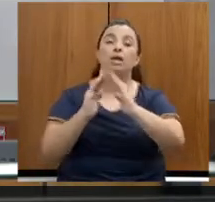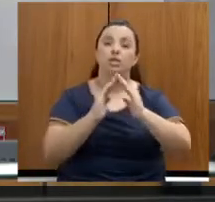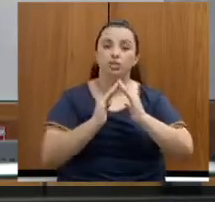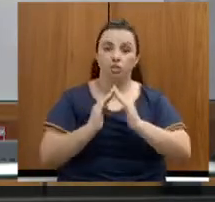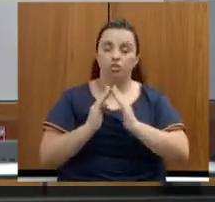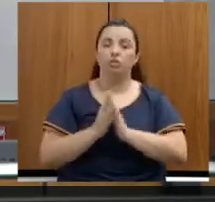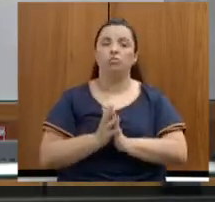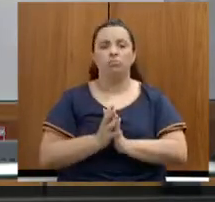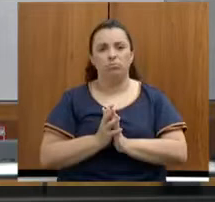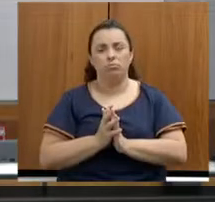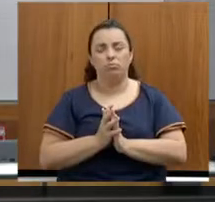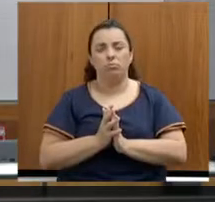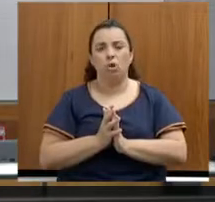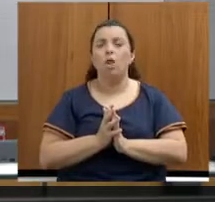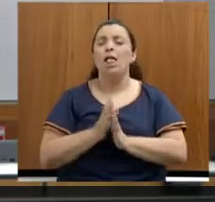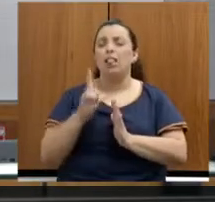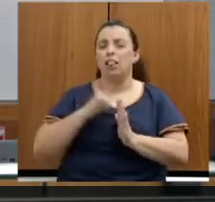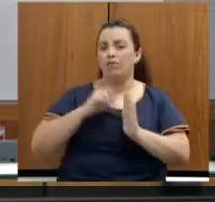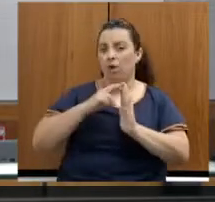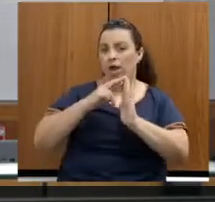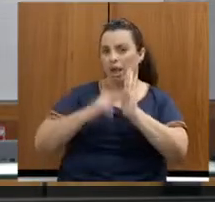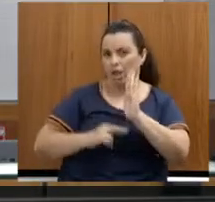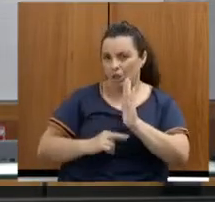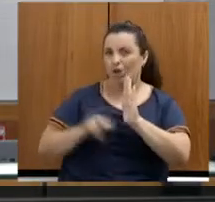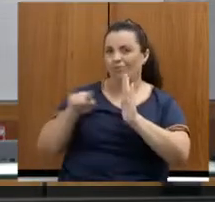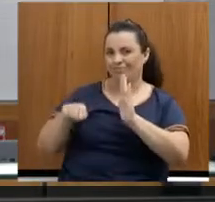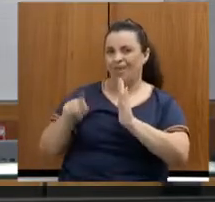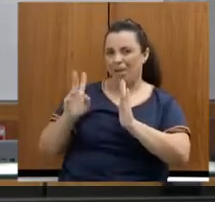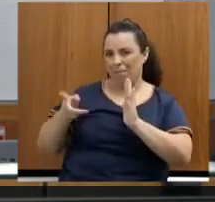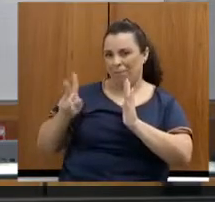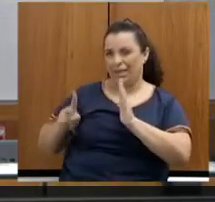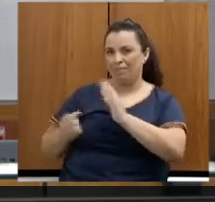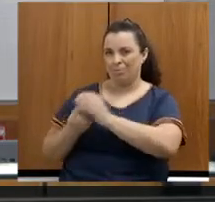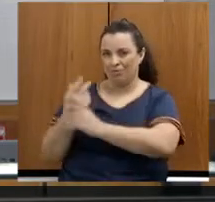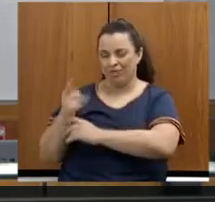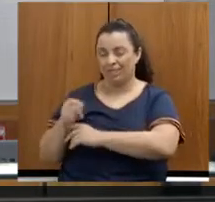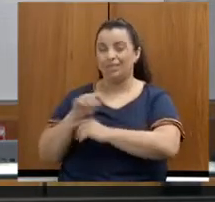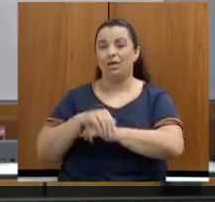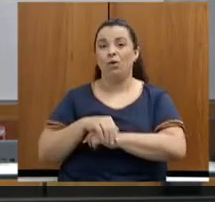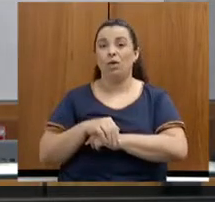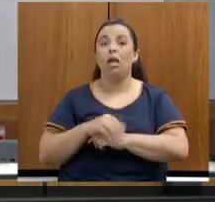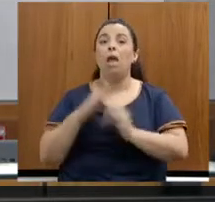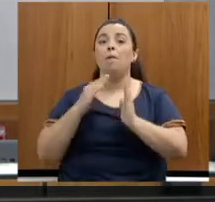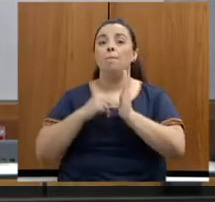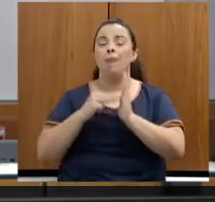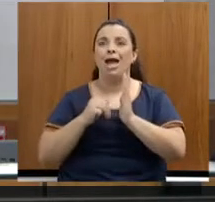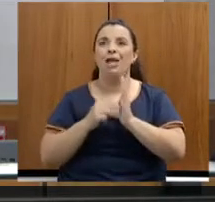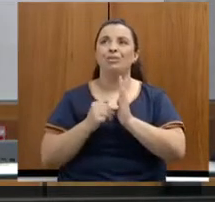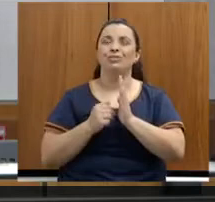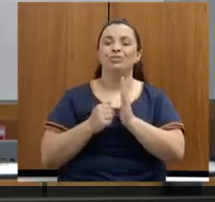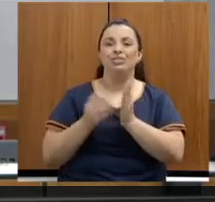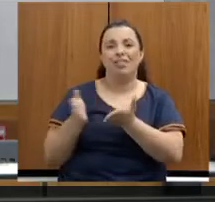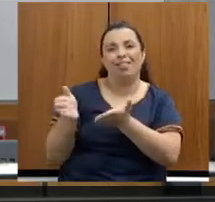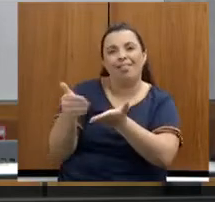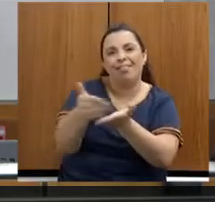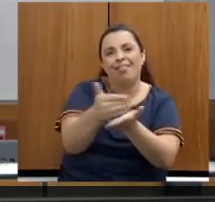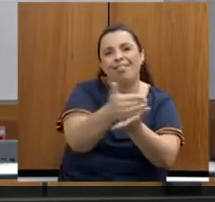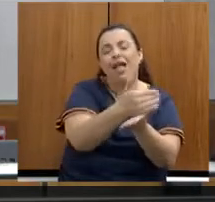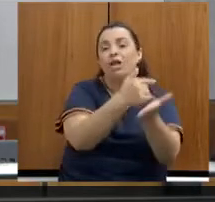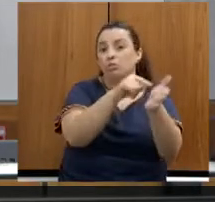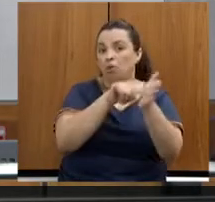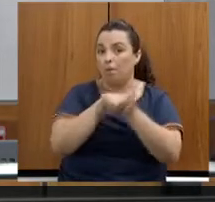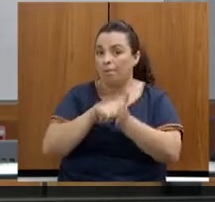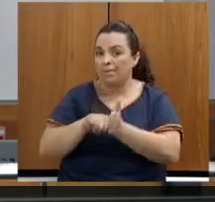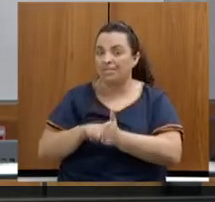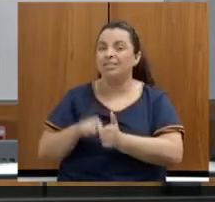relatório recém-divulgado pela também Fundação João Pinheiro, a partir de metodologia que parte de dados coletados da Pesquisa Nacional